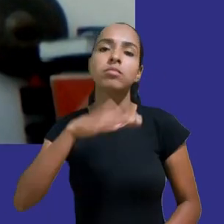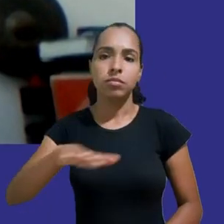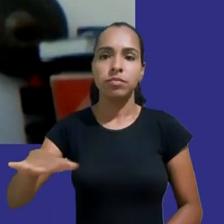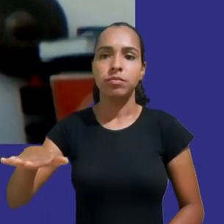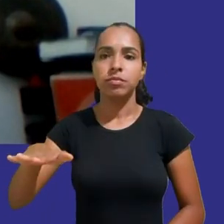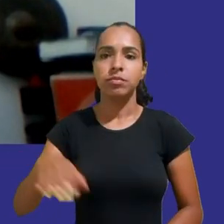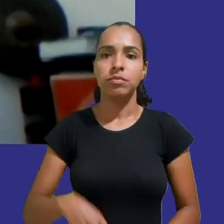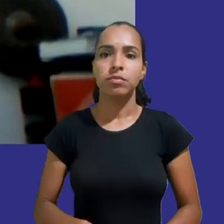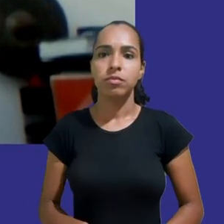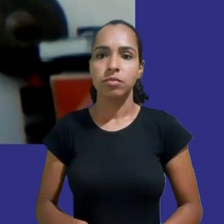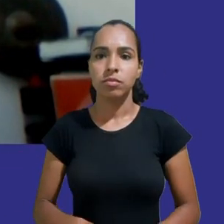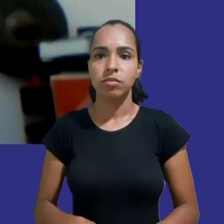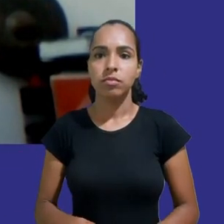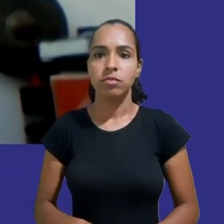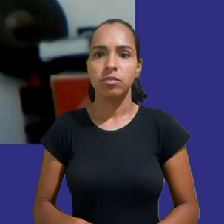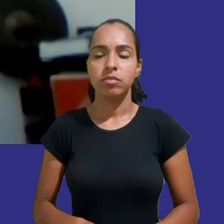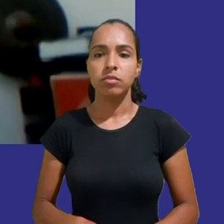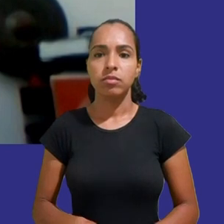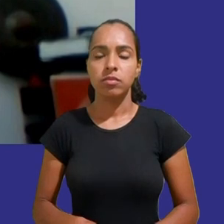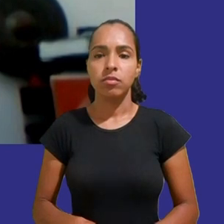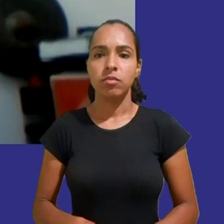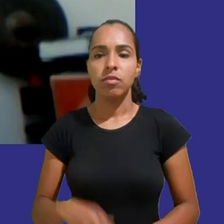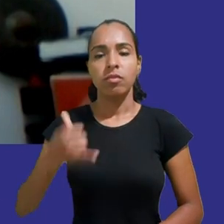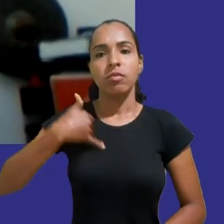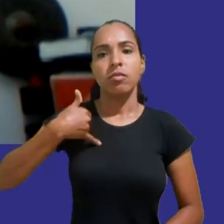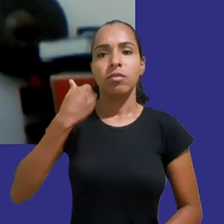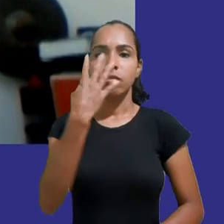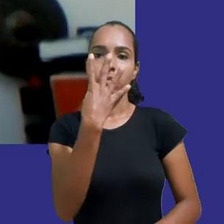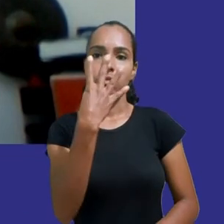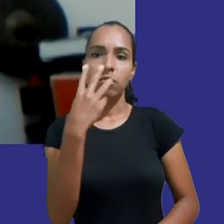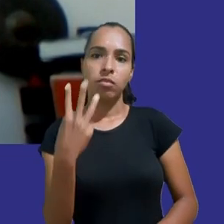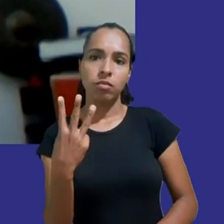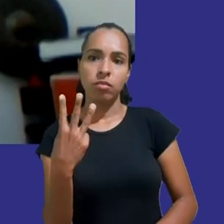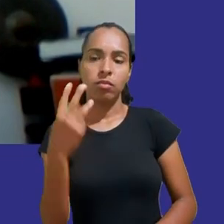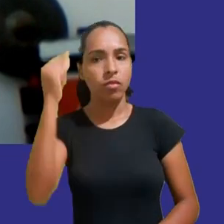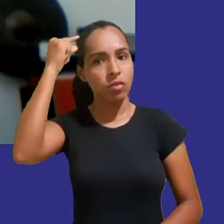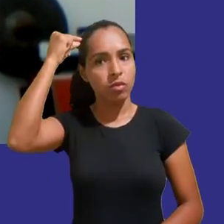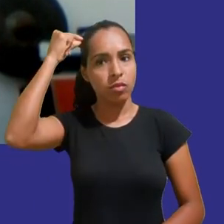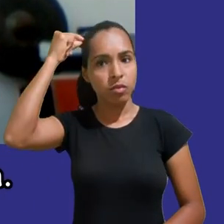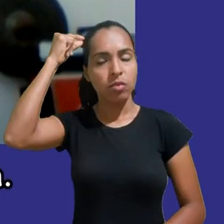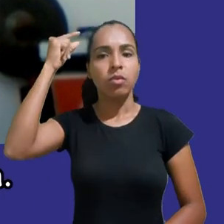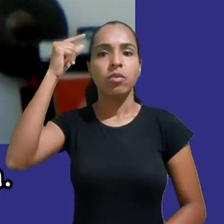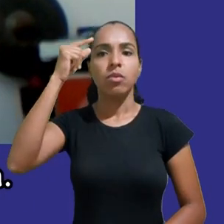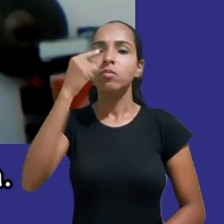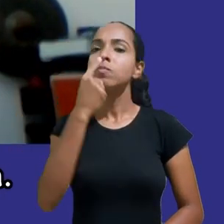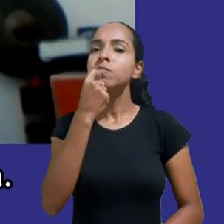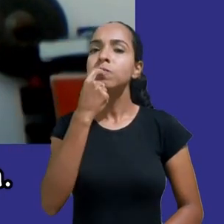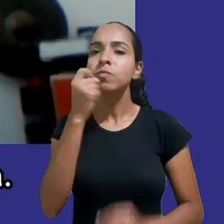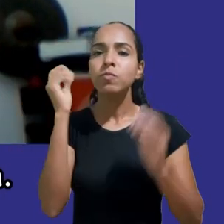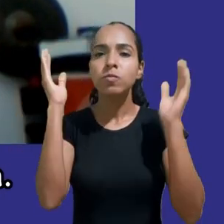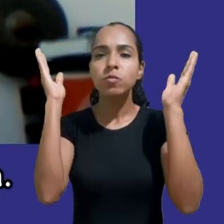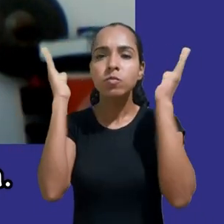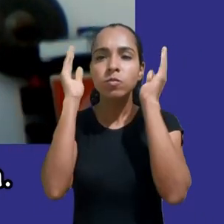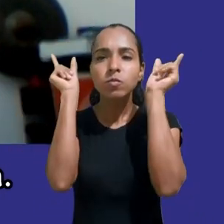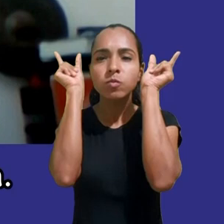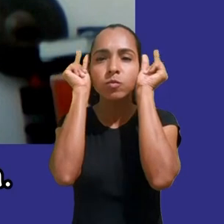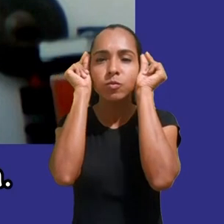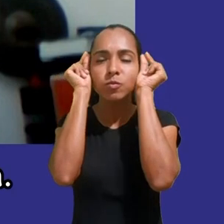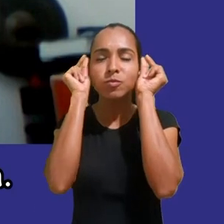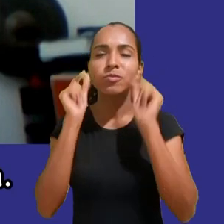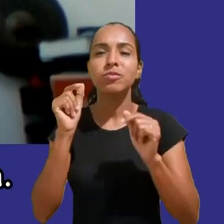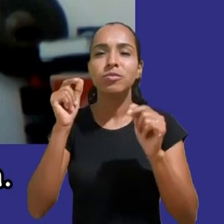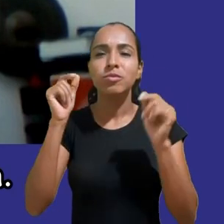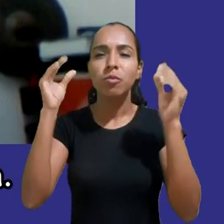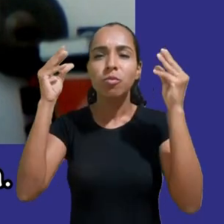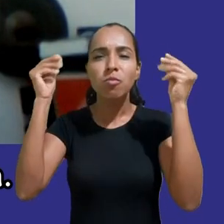tenho 43 anos de idade meu cabelo é ruivo e está um pouco curto mais ralo do que eu gostaria meus olhos são verdes escuros e